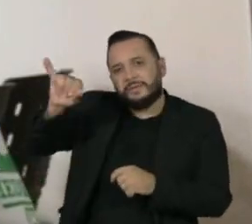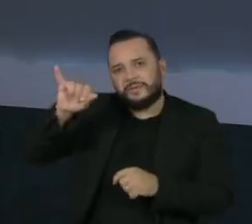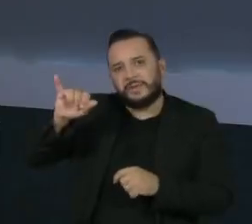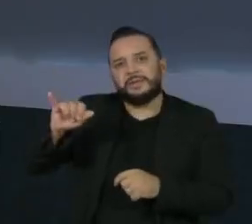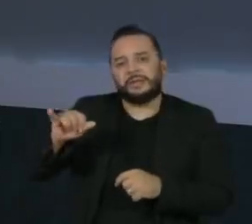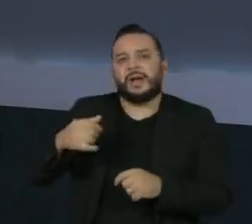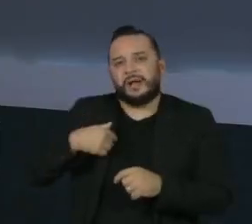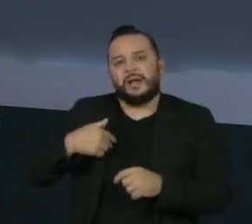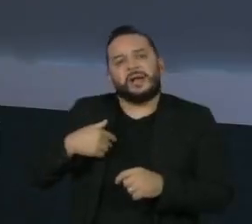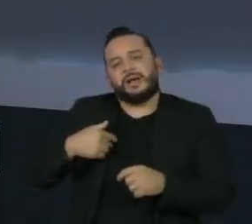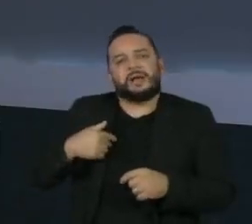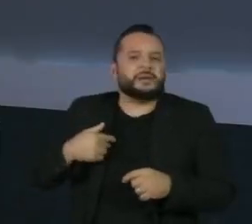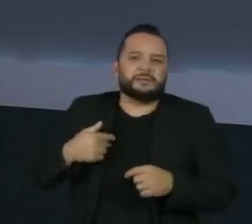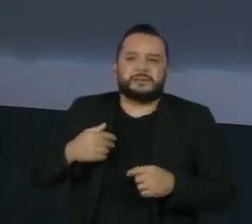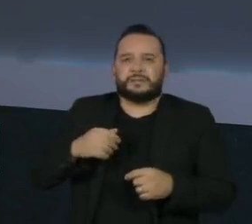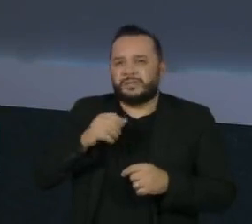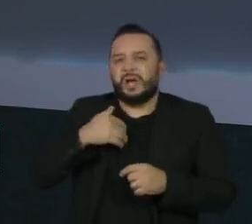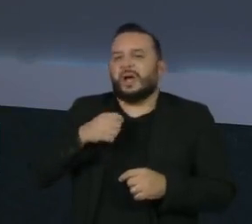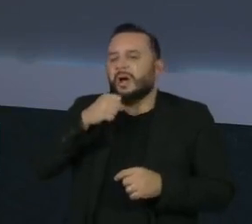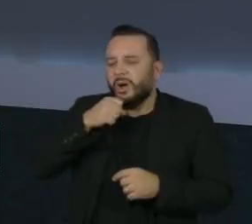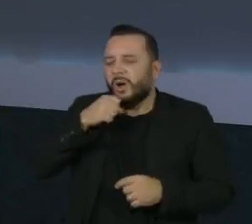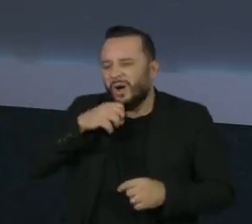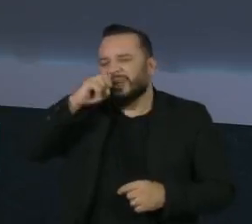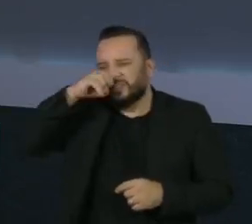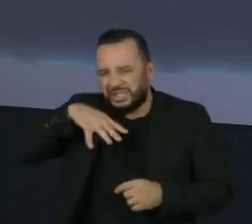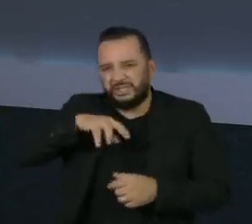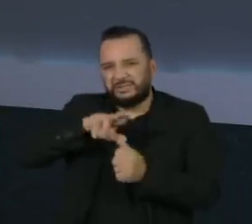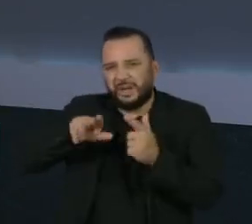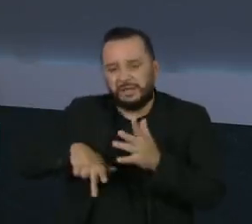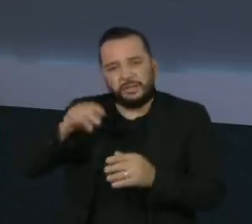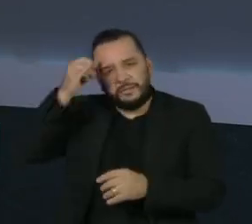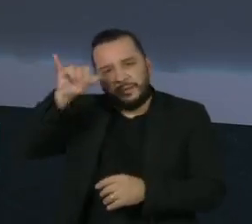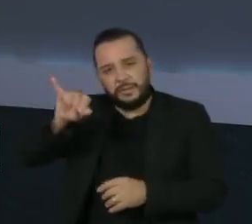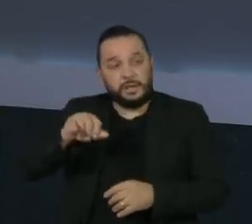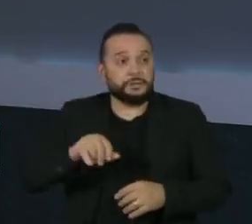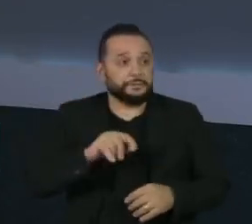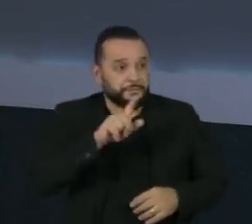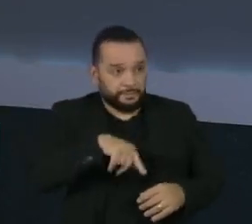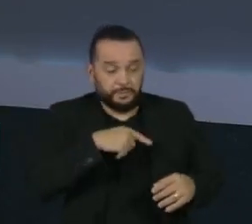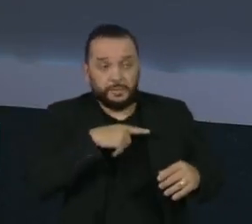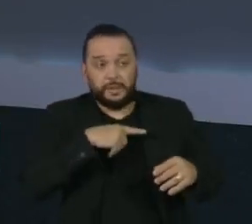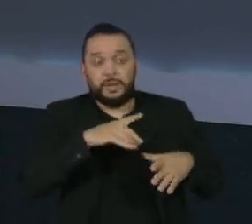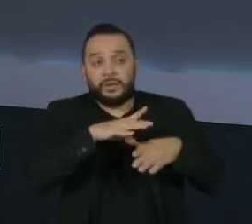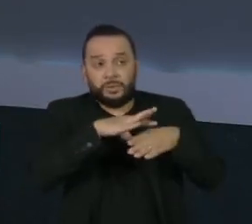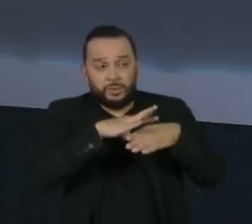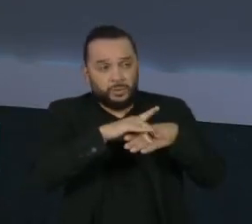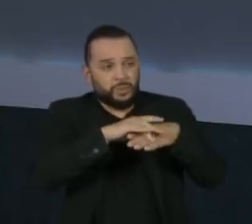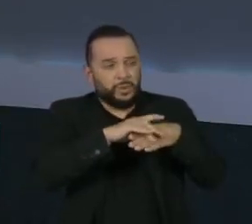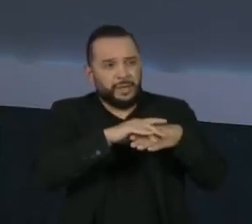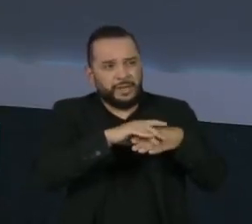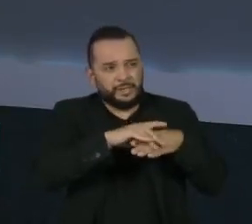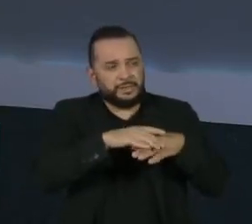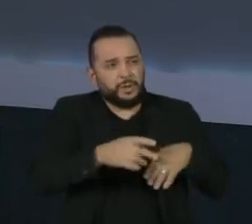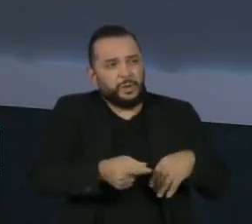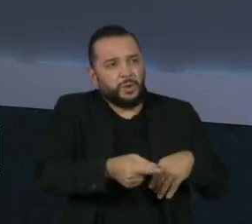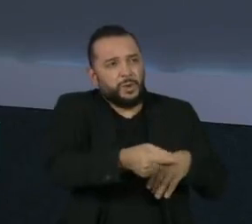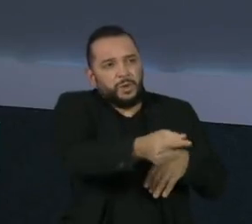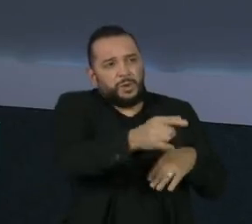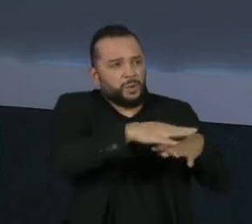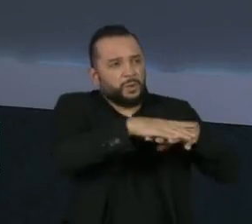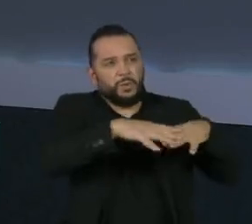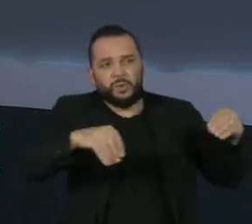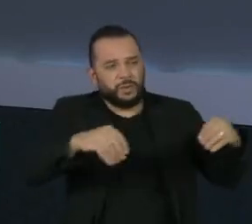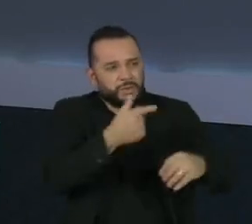crises. É uma doença com alta incidência e, por ser crônica, não se fala em cura dessa